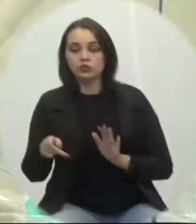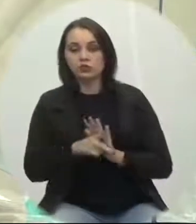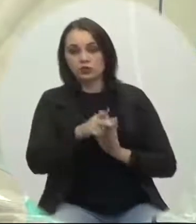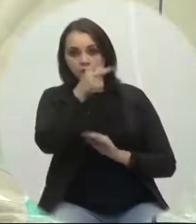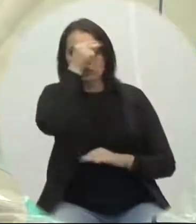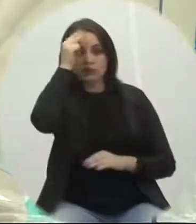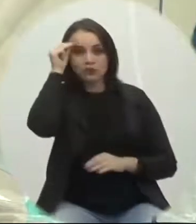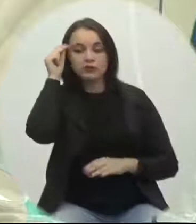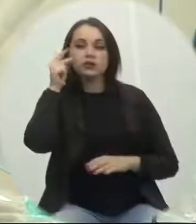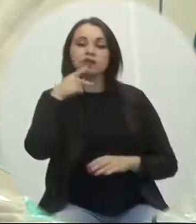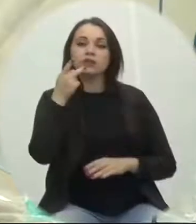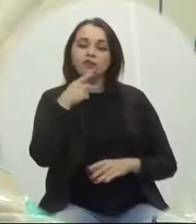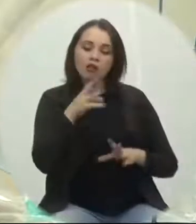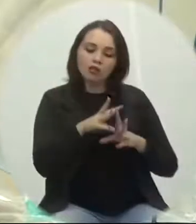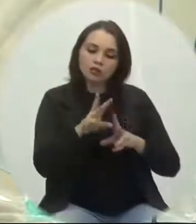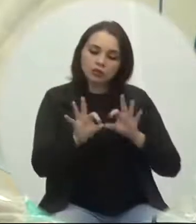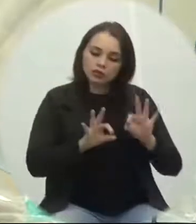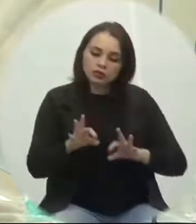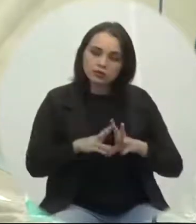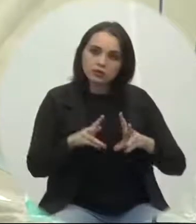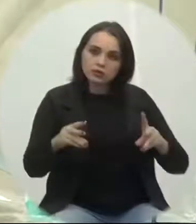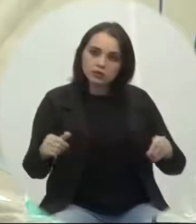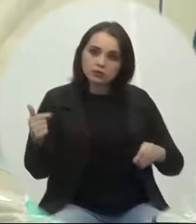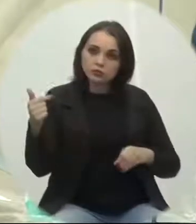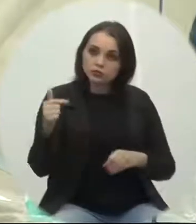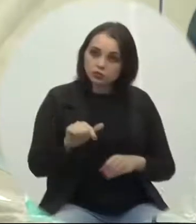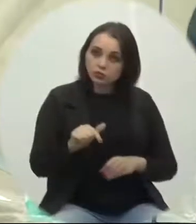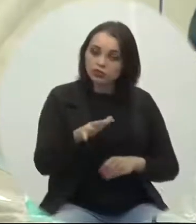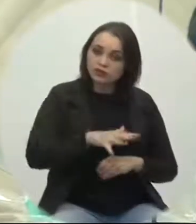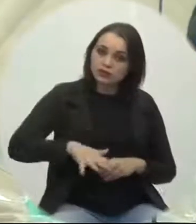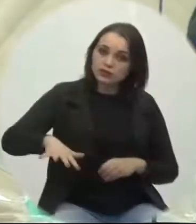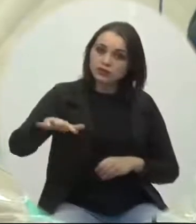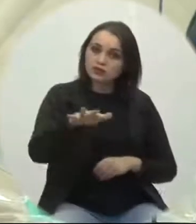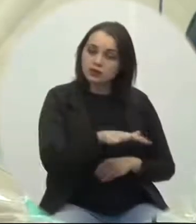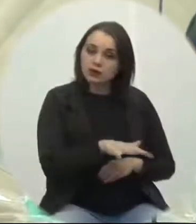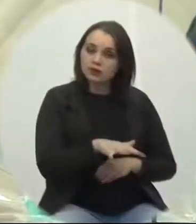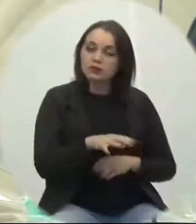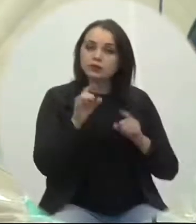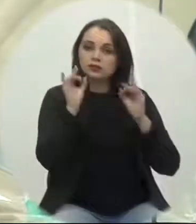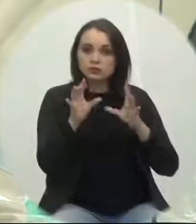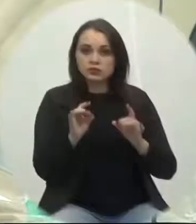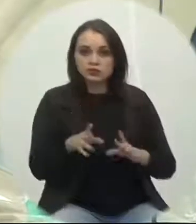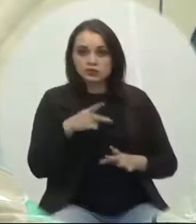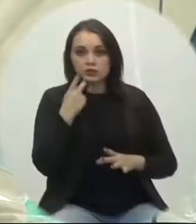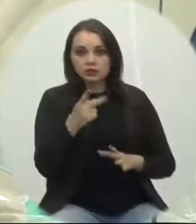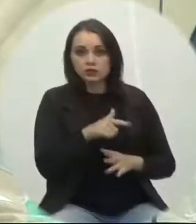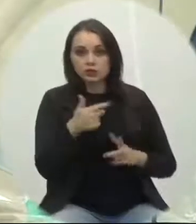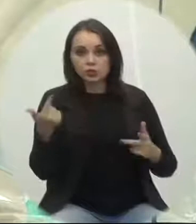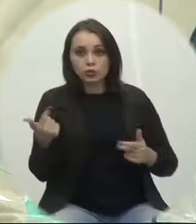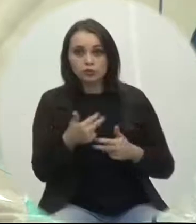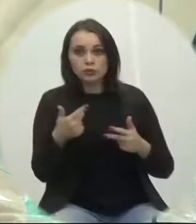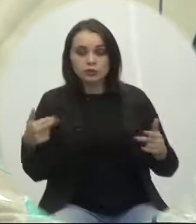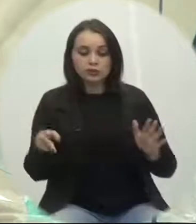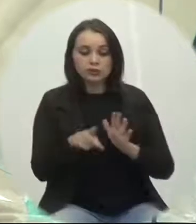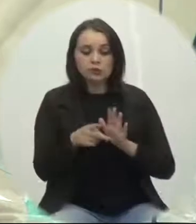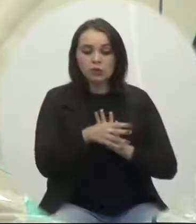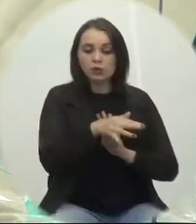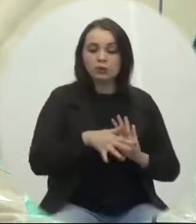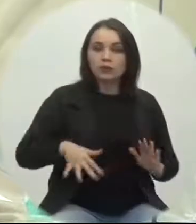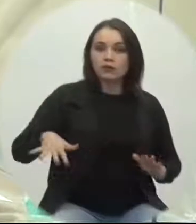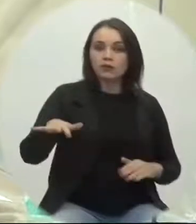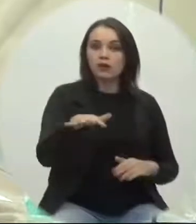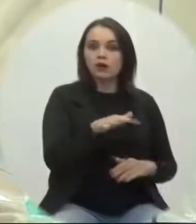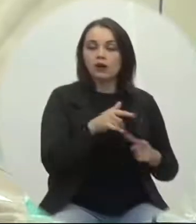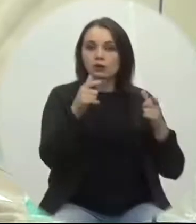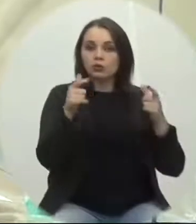Municipal, que corrige o zoneamento dos sólidos nas áreas que especifica e da outras providências. Trata-se da